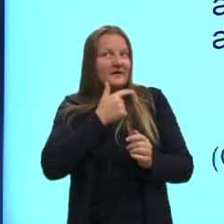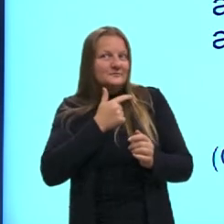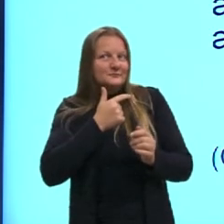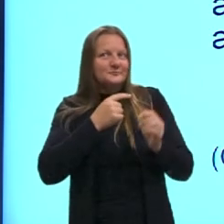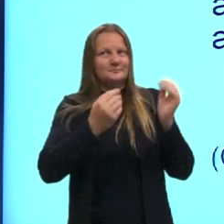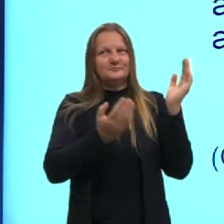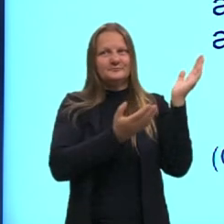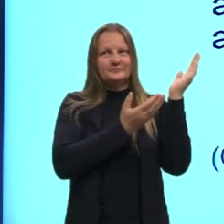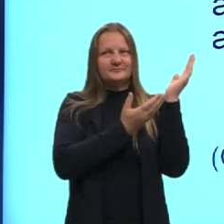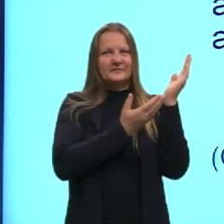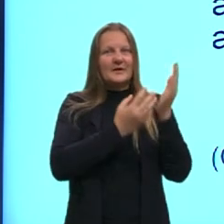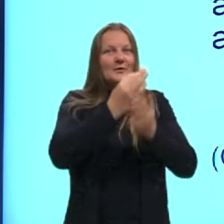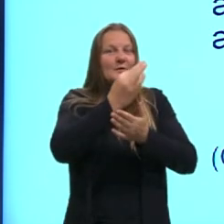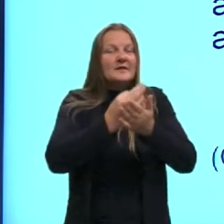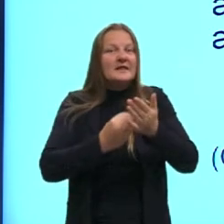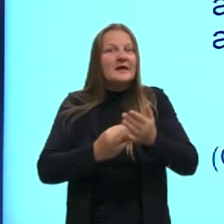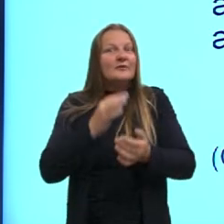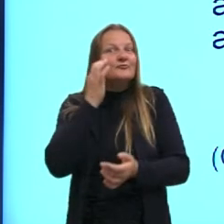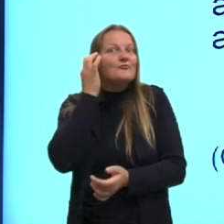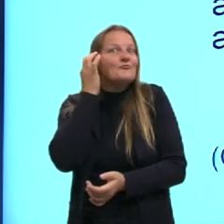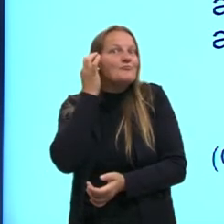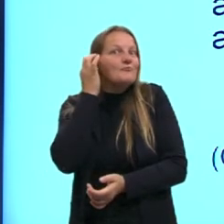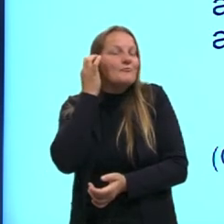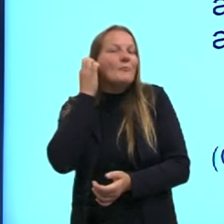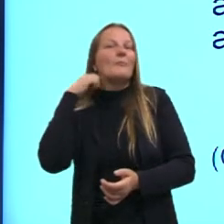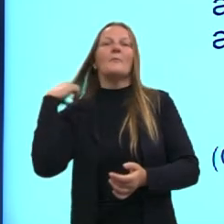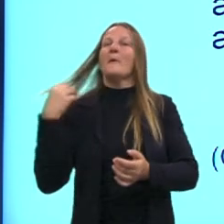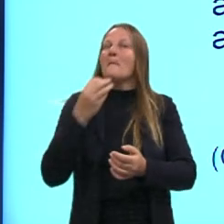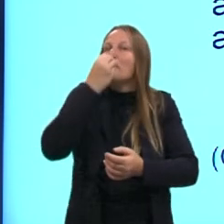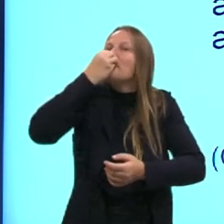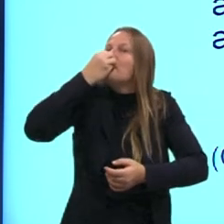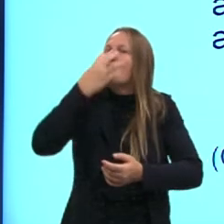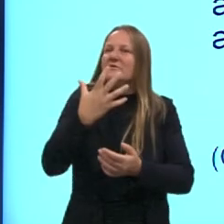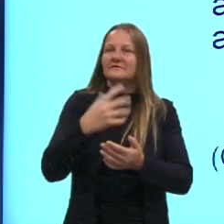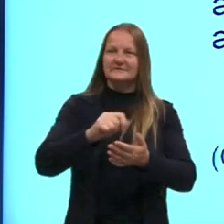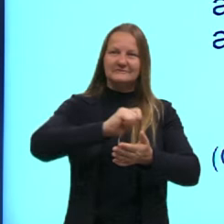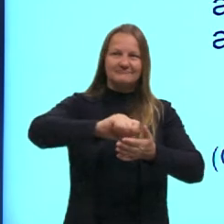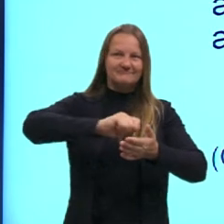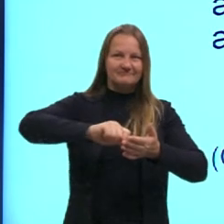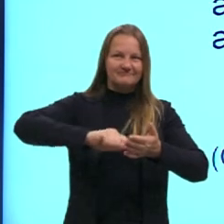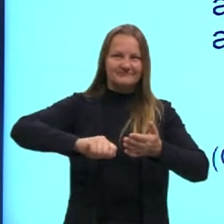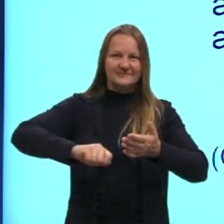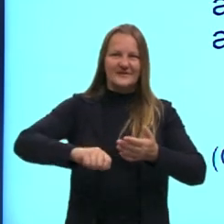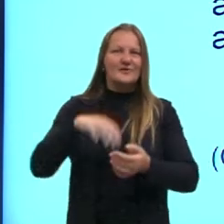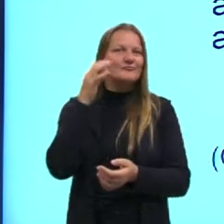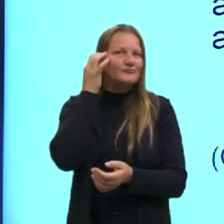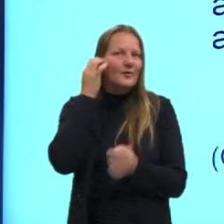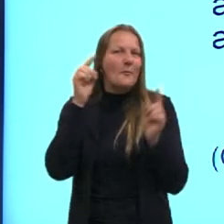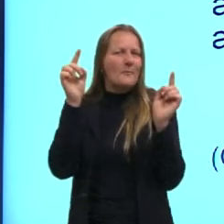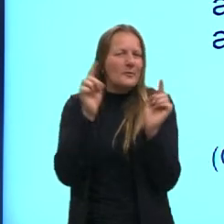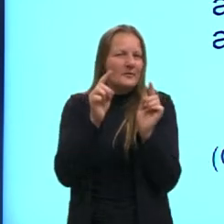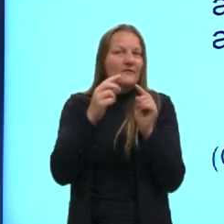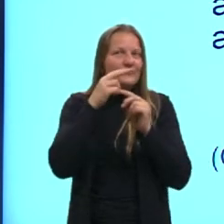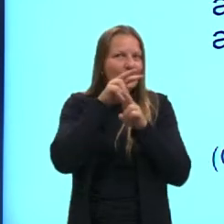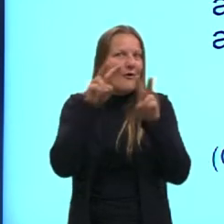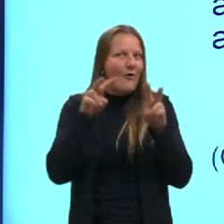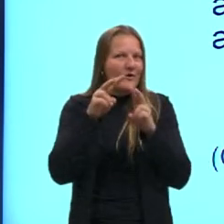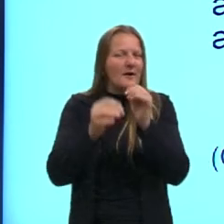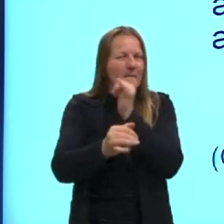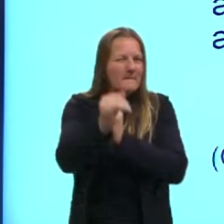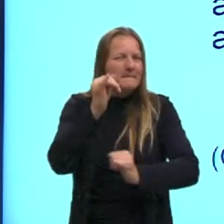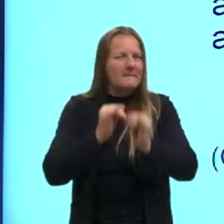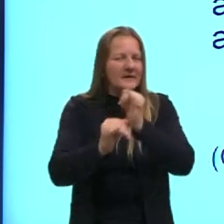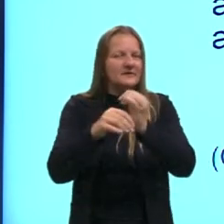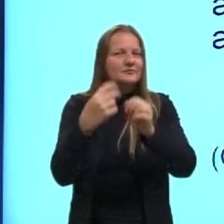é um dos textos mais bem escritos e se vocês não conhecem, aqui é só um trechinho, vocês vão atrás desse